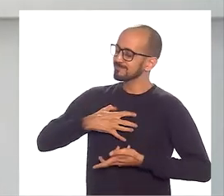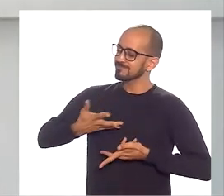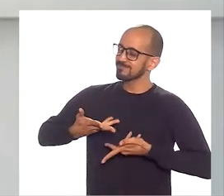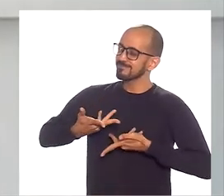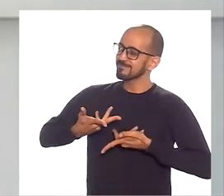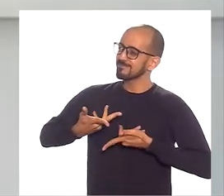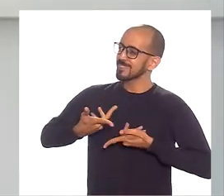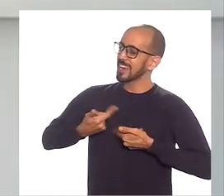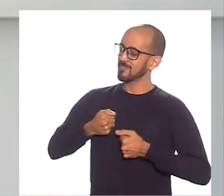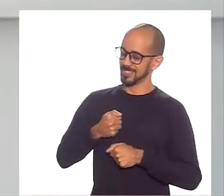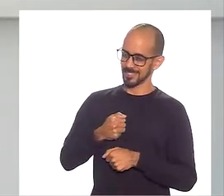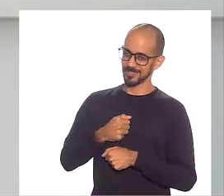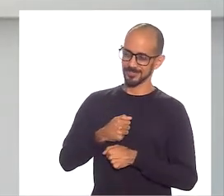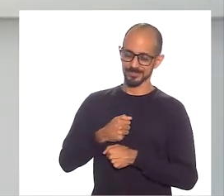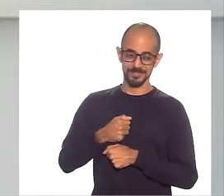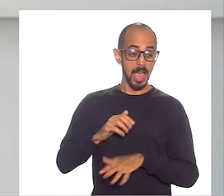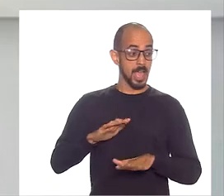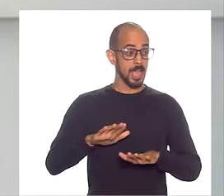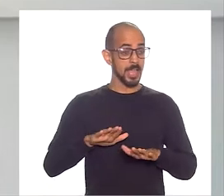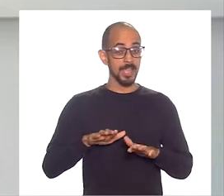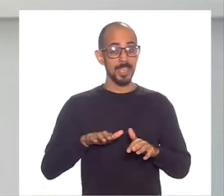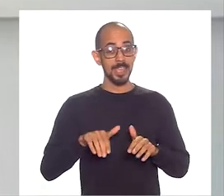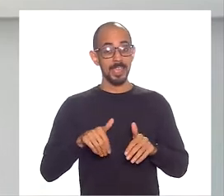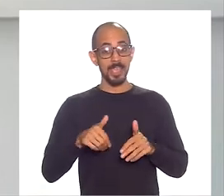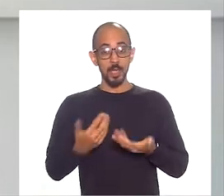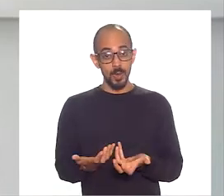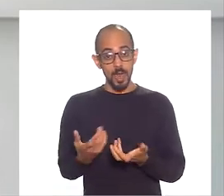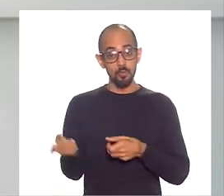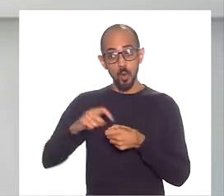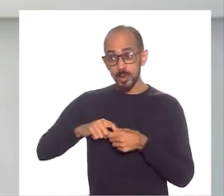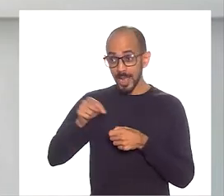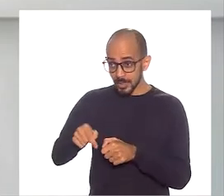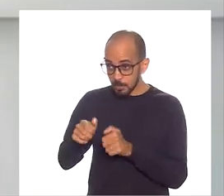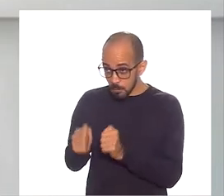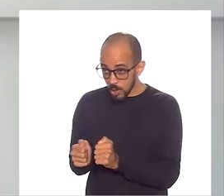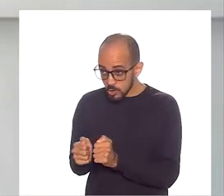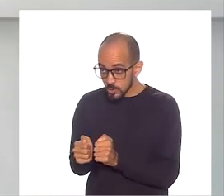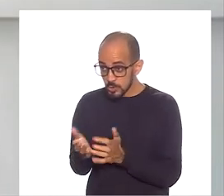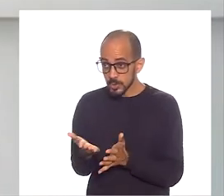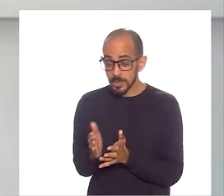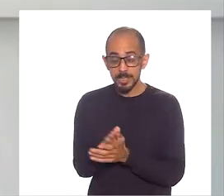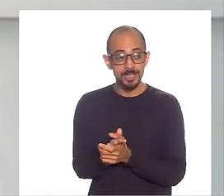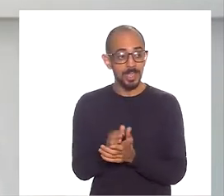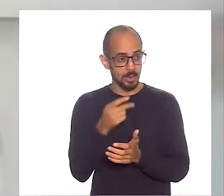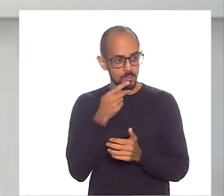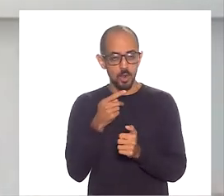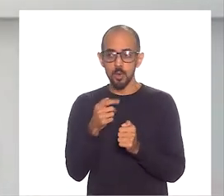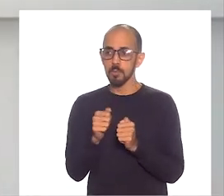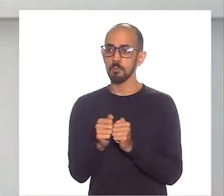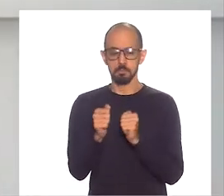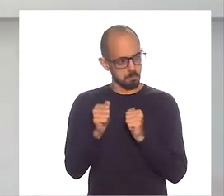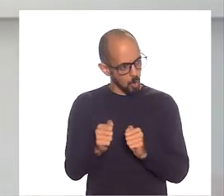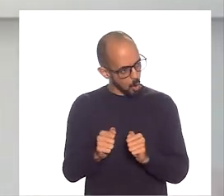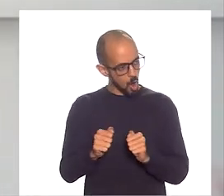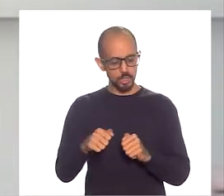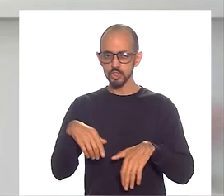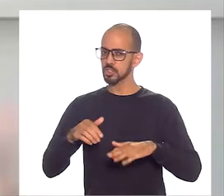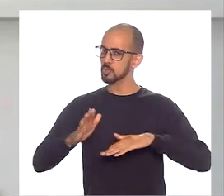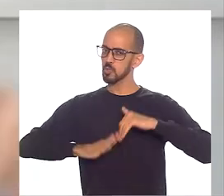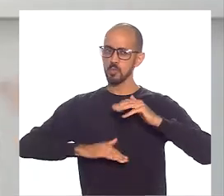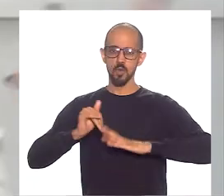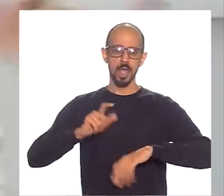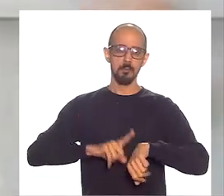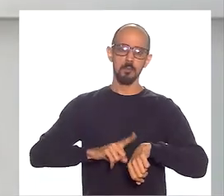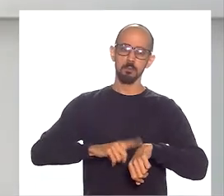maravilhada com o que eu vi aqui. E aí ele disse, eu quero voltar. E ela falou, você volte na hora que você